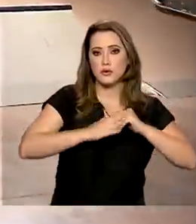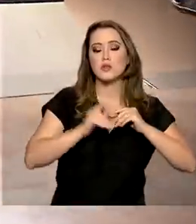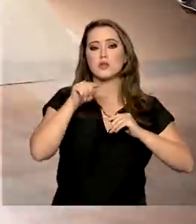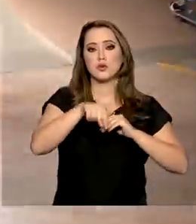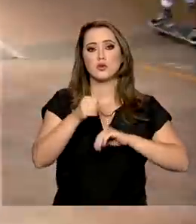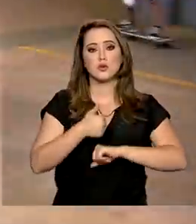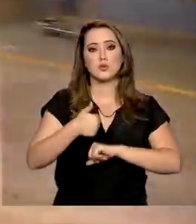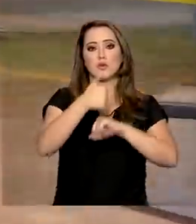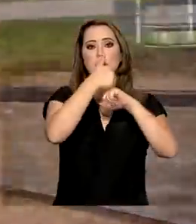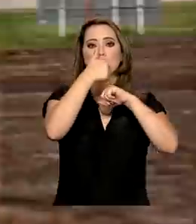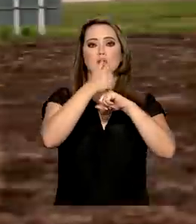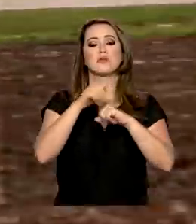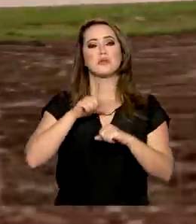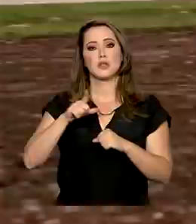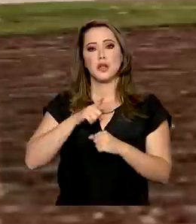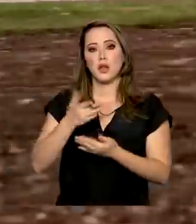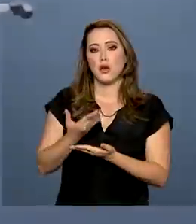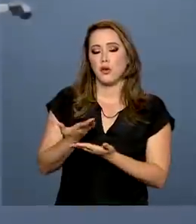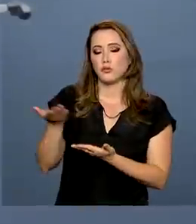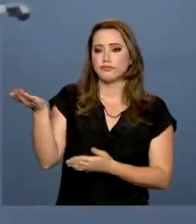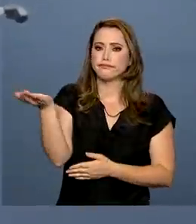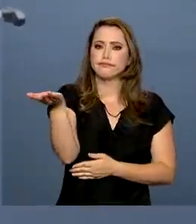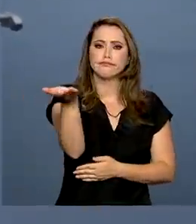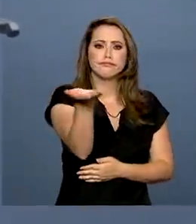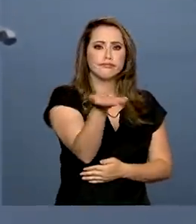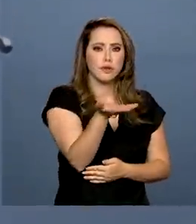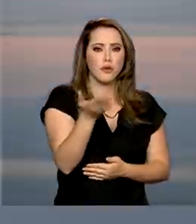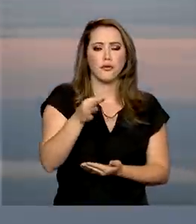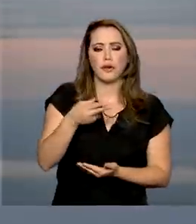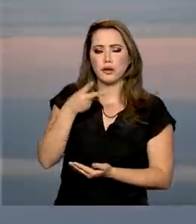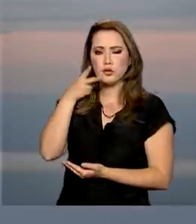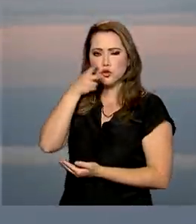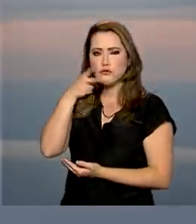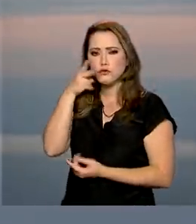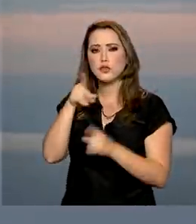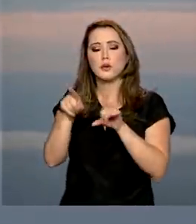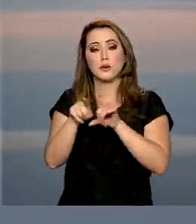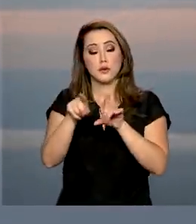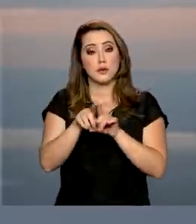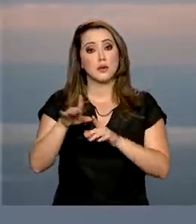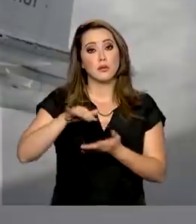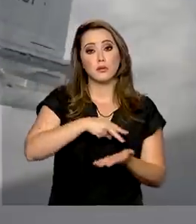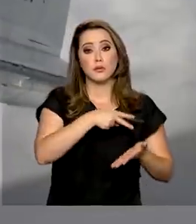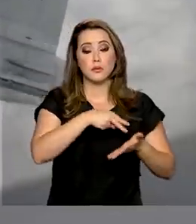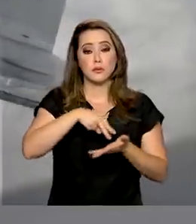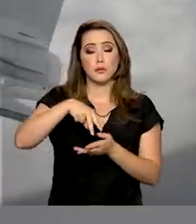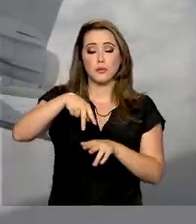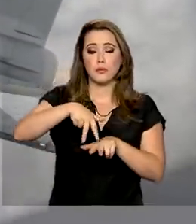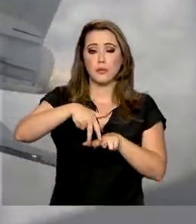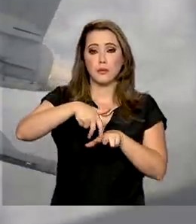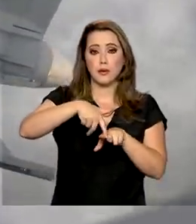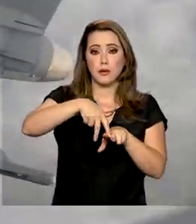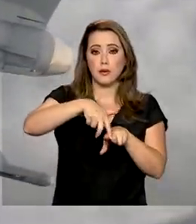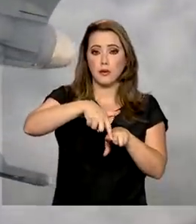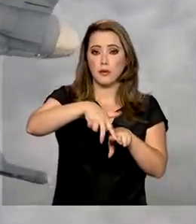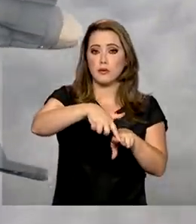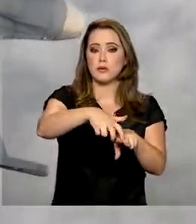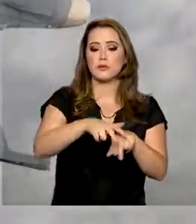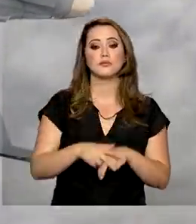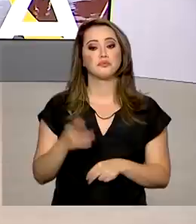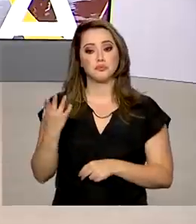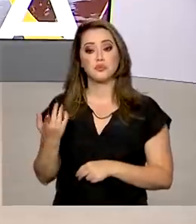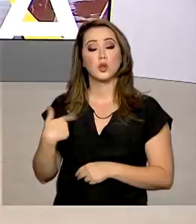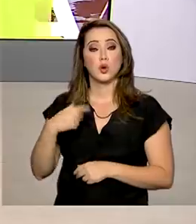e skatista. No Rio de Janeiro, cerimônia marca a incorporação de duas aeronaves Gripen a aviação de caça